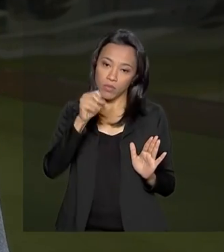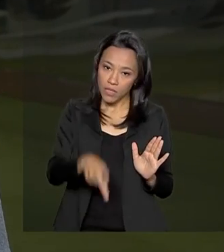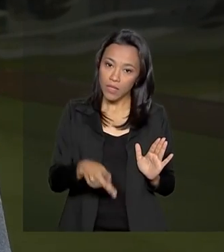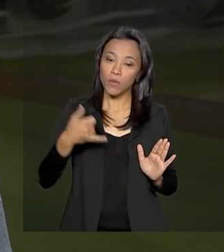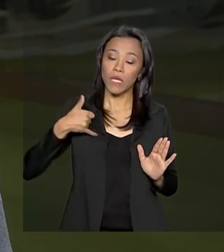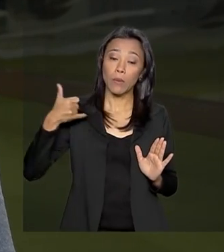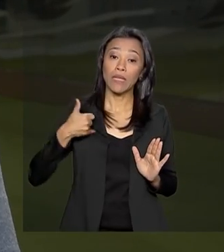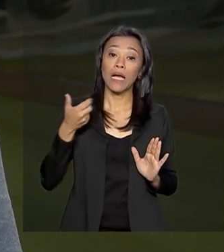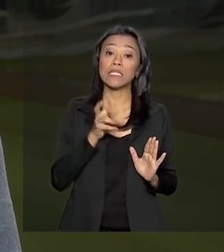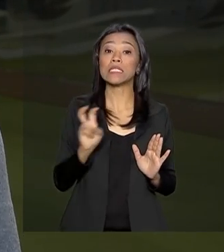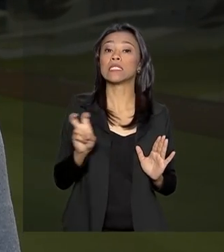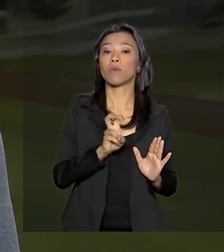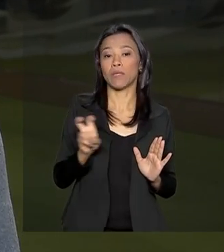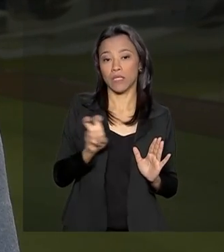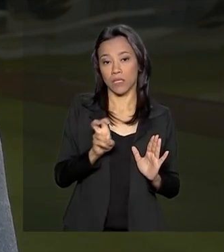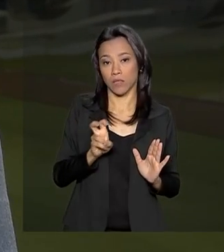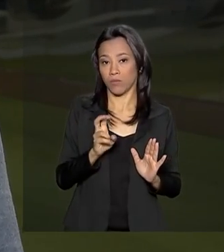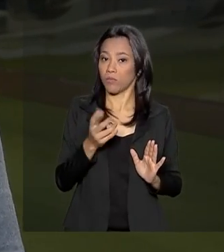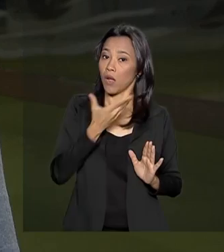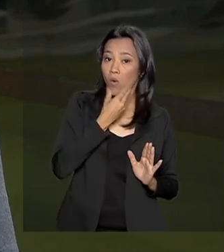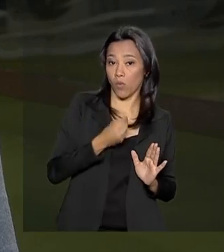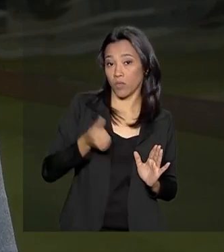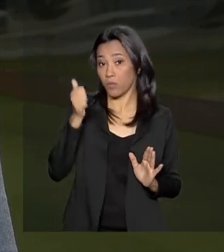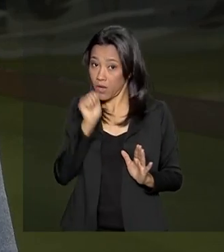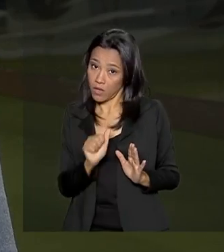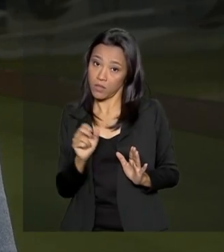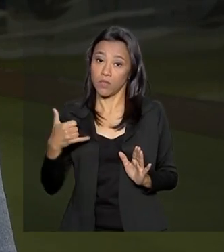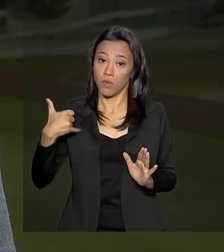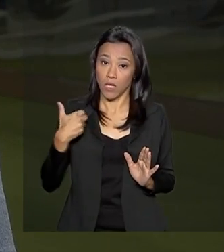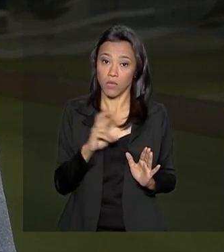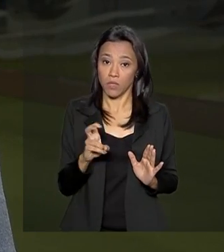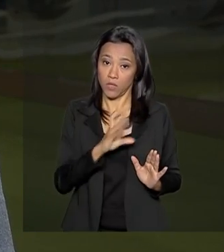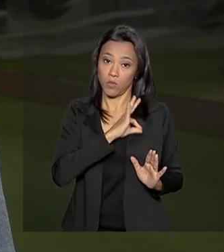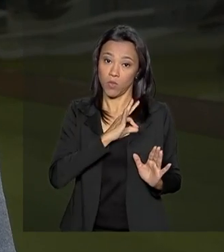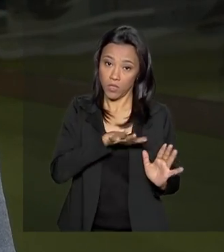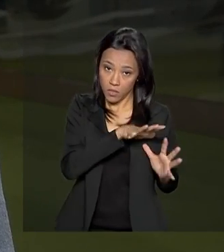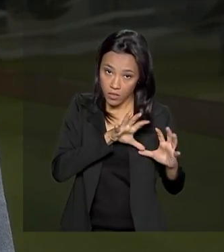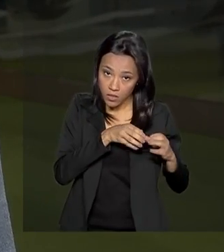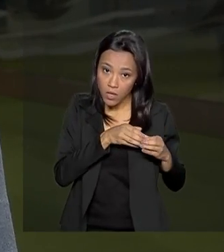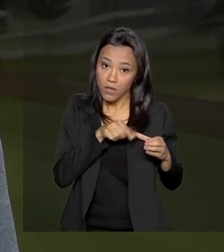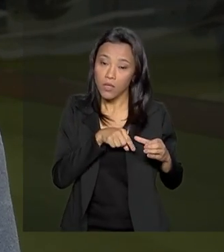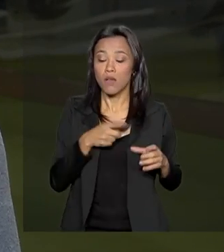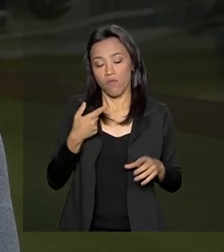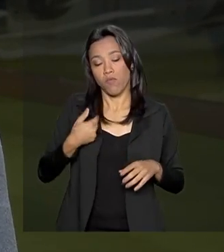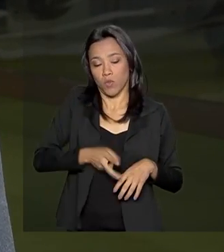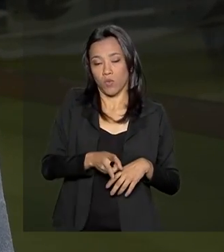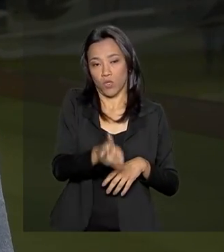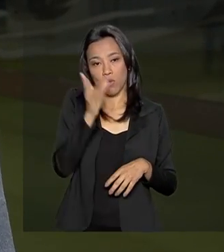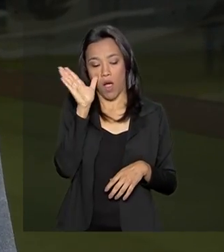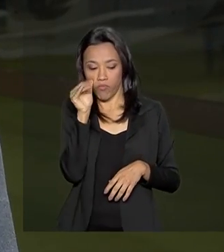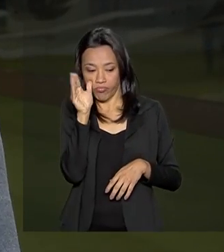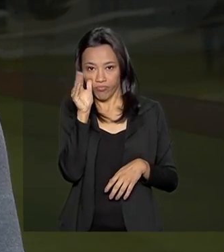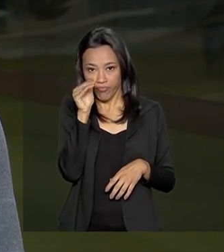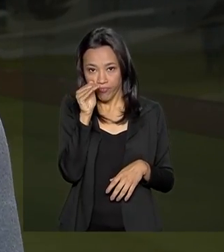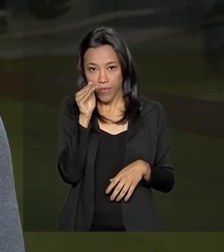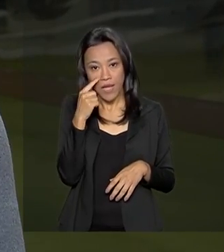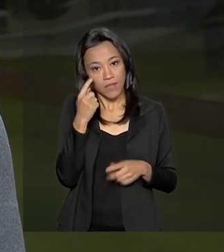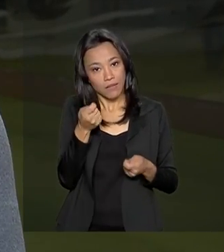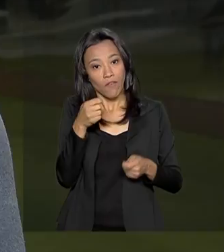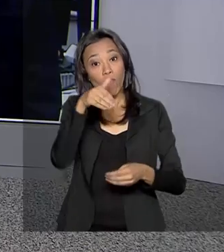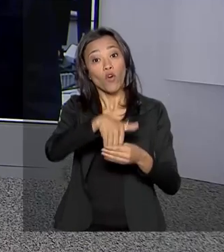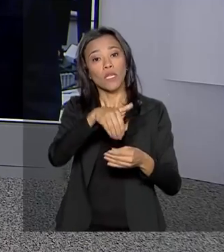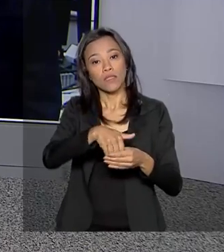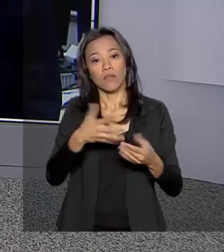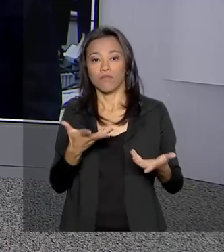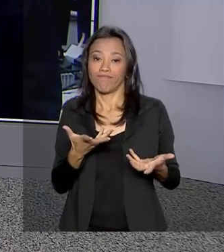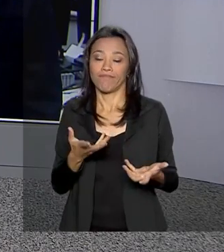aos 55 anos para ambos os sexos. Essas são as informações por enquanto. gente continua acompanhando aqui essa tentativa de votação. E eu volto com